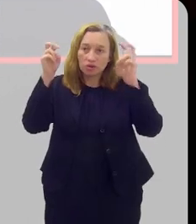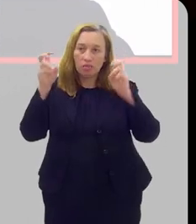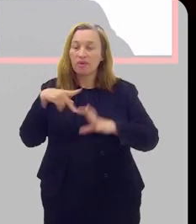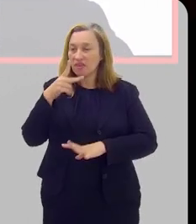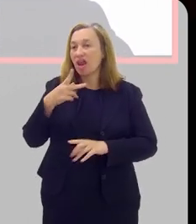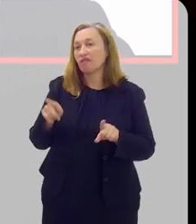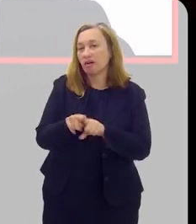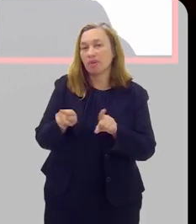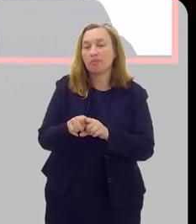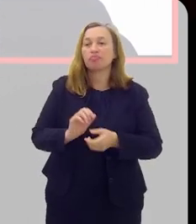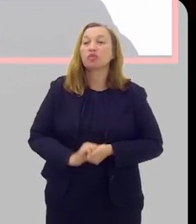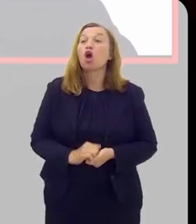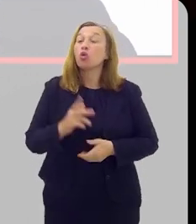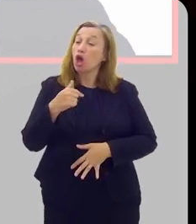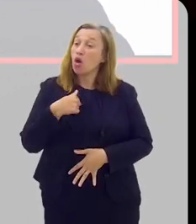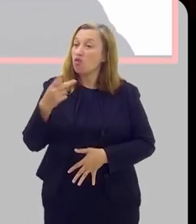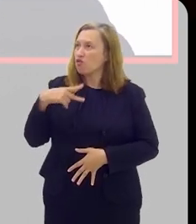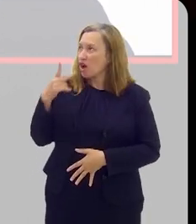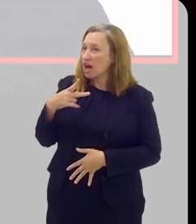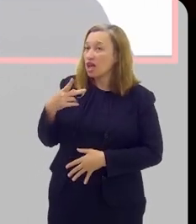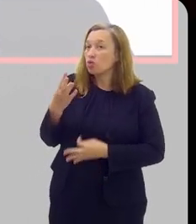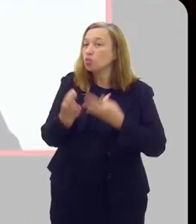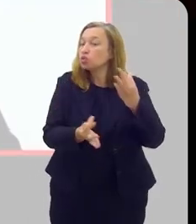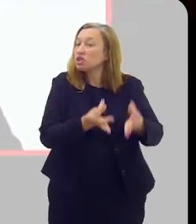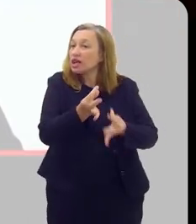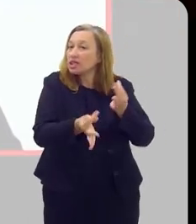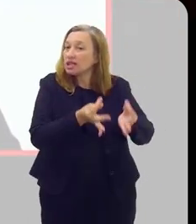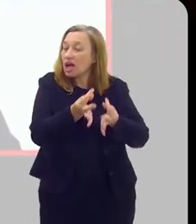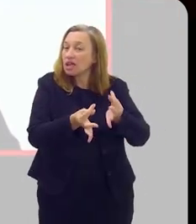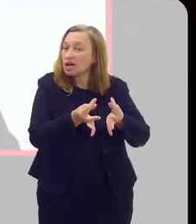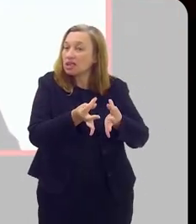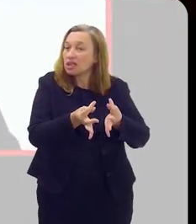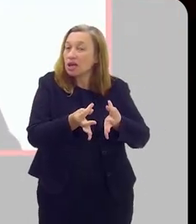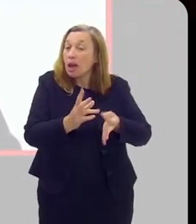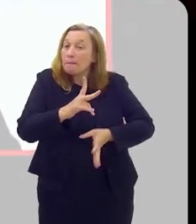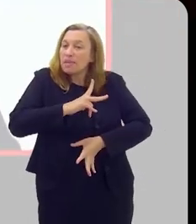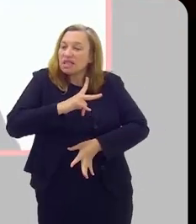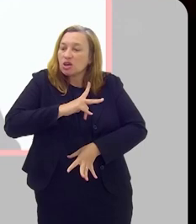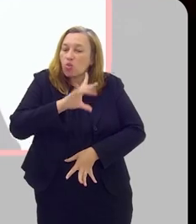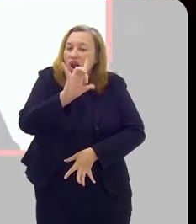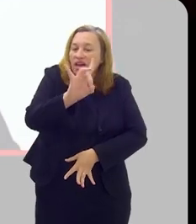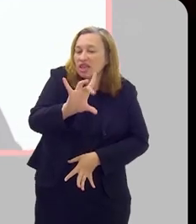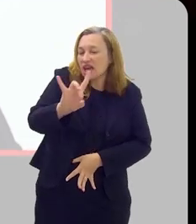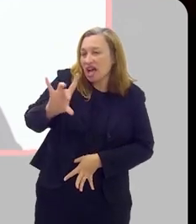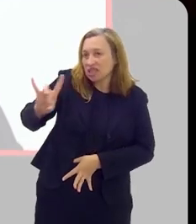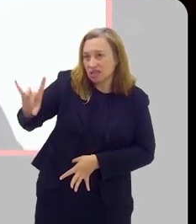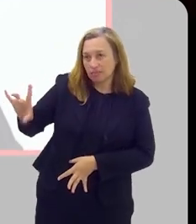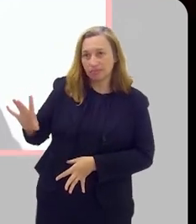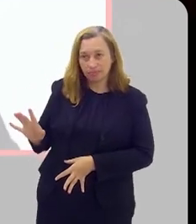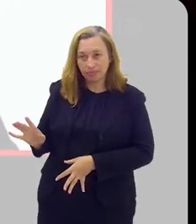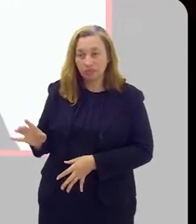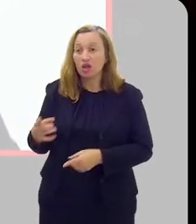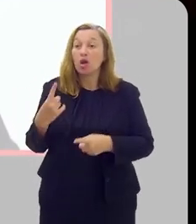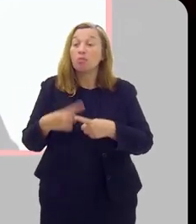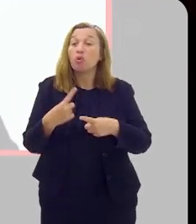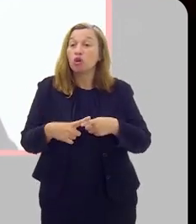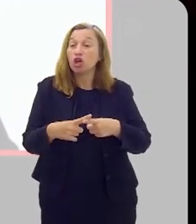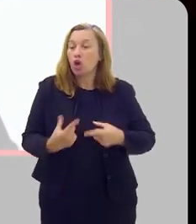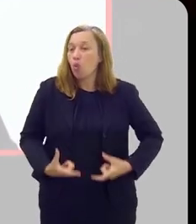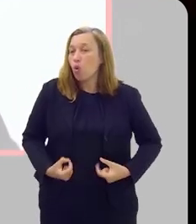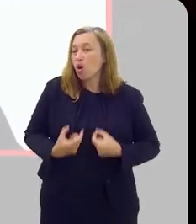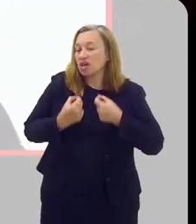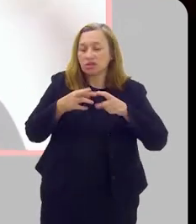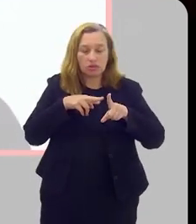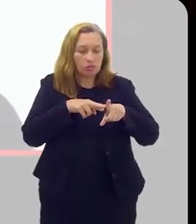Pra gente contextualizar também. Quando eu falei lá, olha, o tratamento ele é muito individualizado, depende de cada caso, porque o